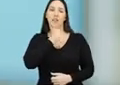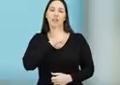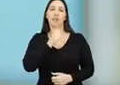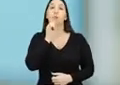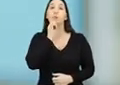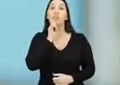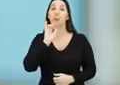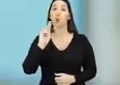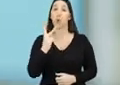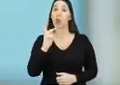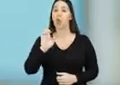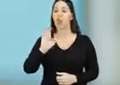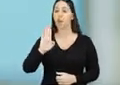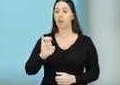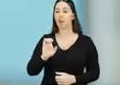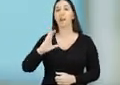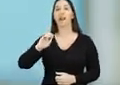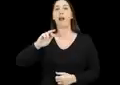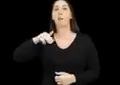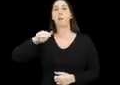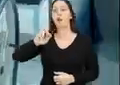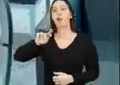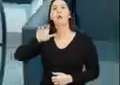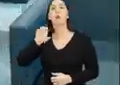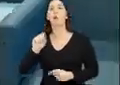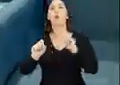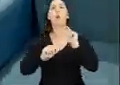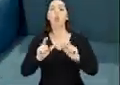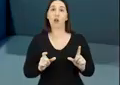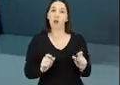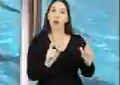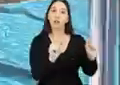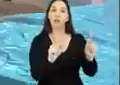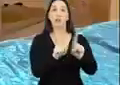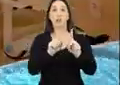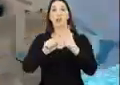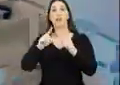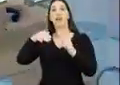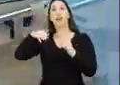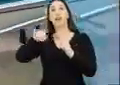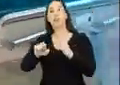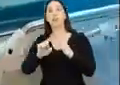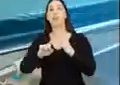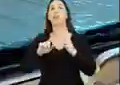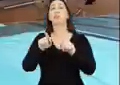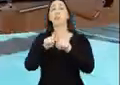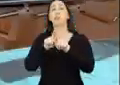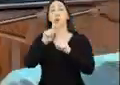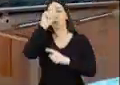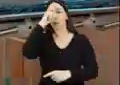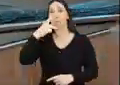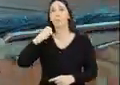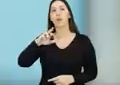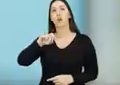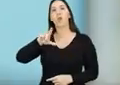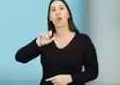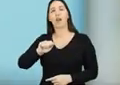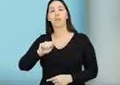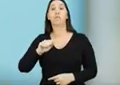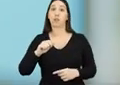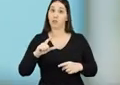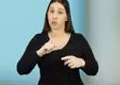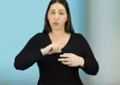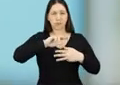exemplo, a Rede Hebe Camargo, de combate ao câncer, os AMES e também o Hospital da Mulher, o Pérola Baiton. Nos próximos dias, como